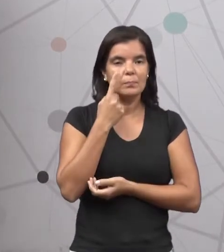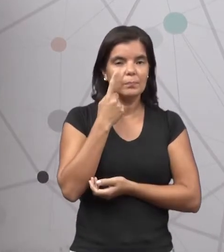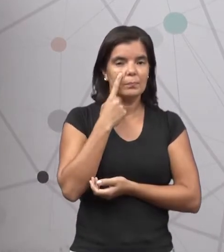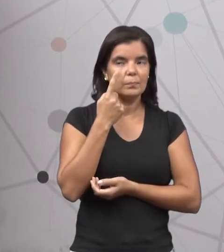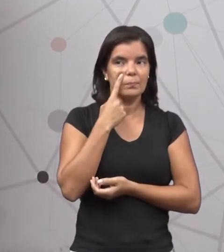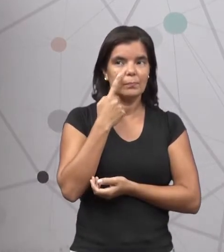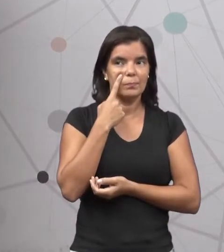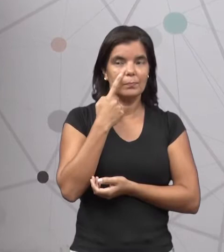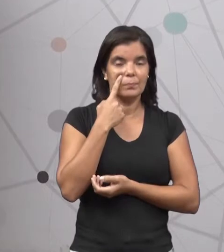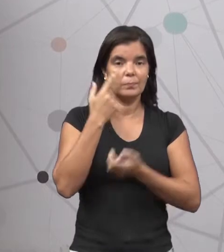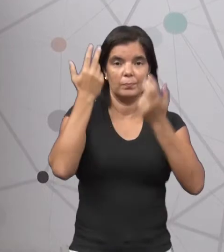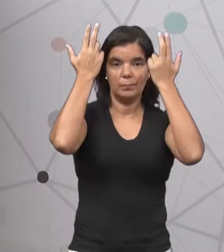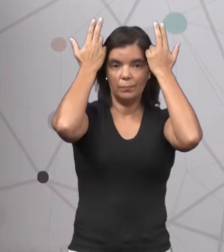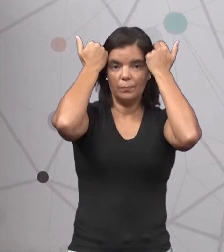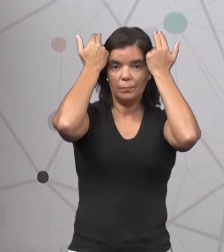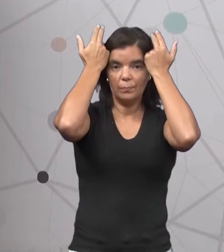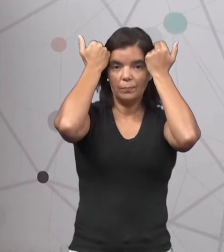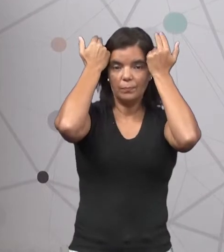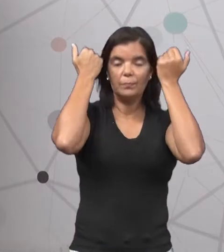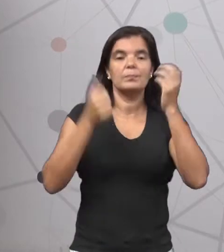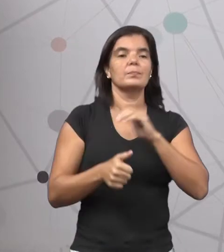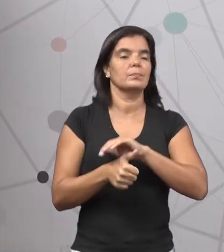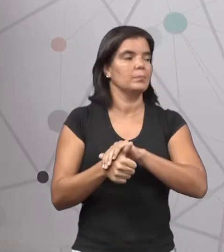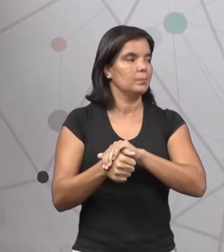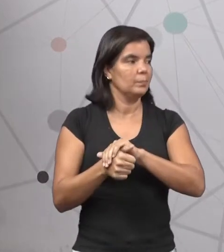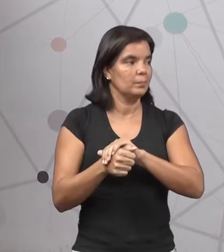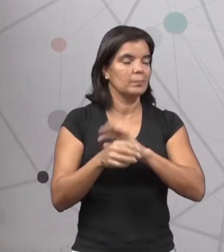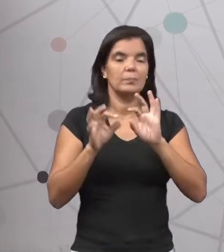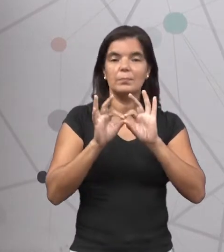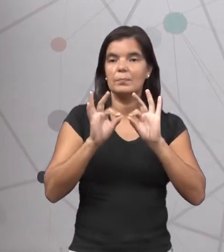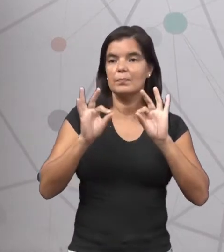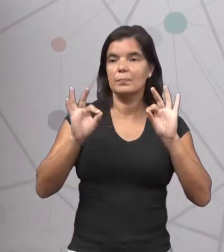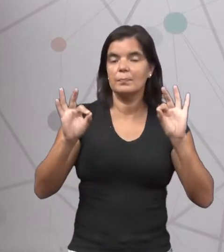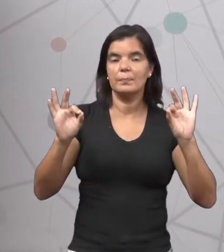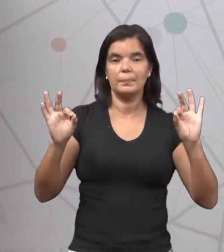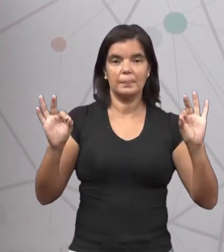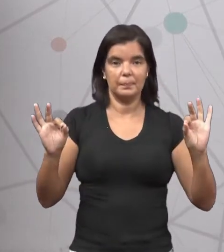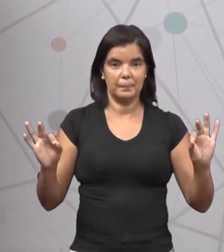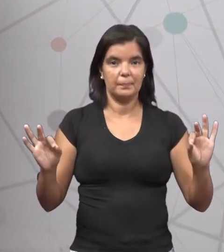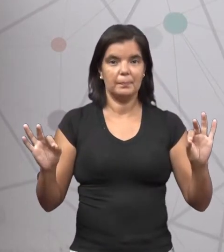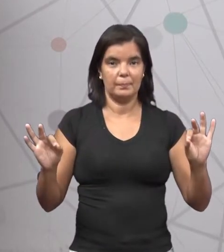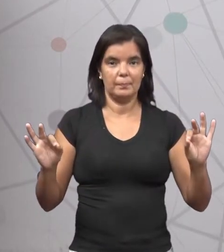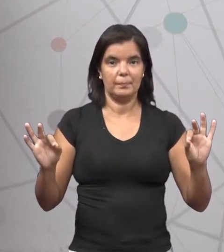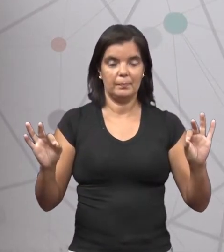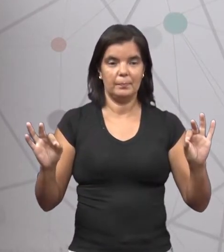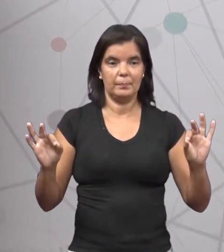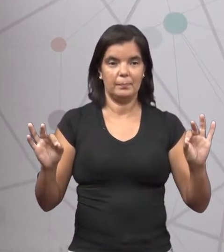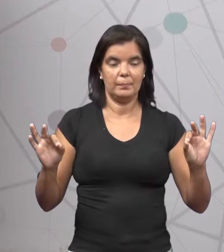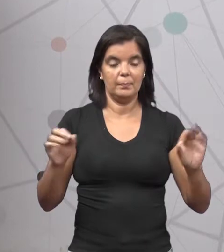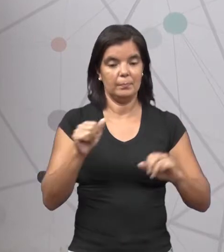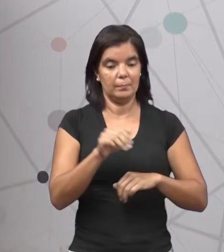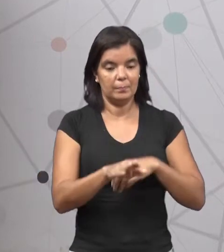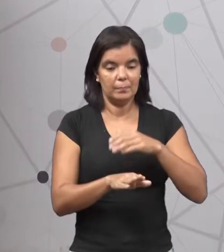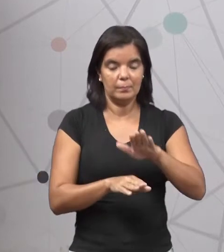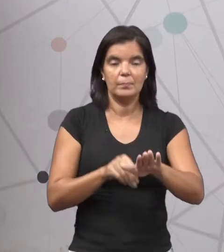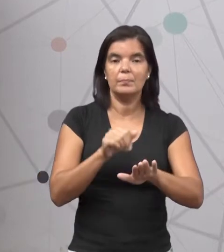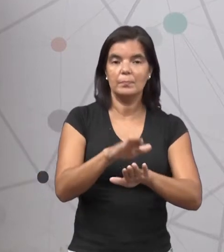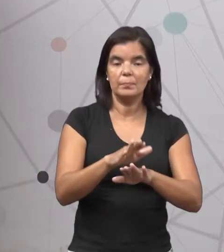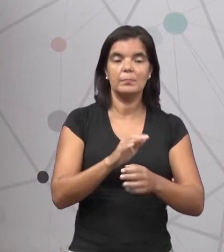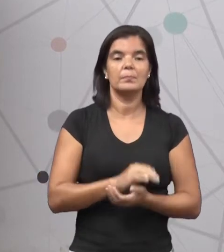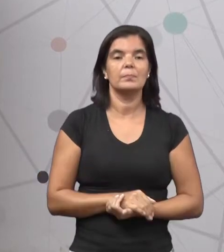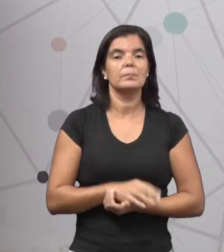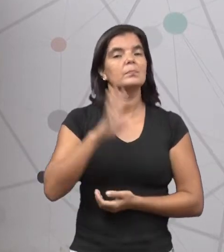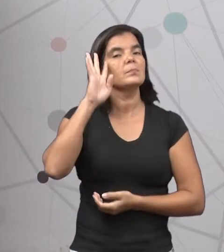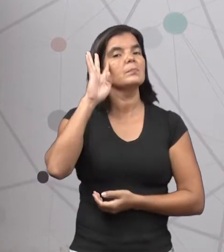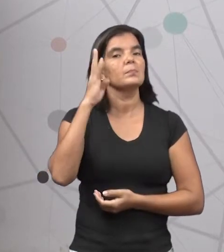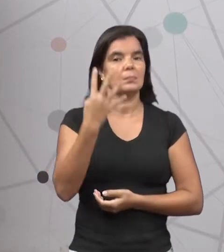a lebre e a tartaruga estavam medindo a pista por passos e